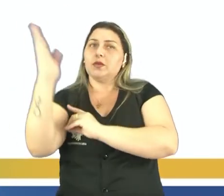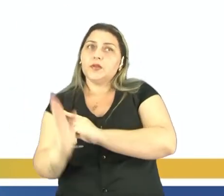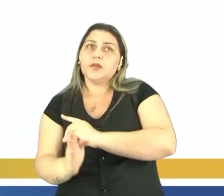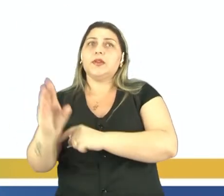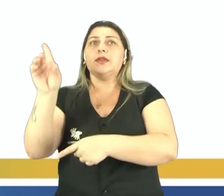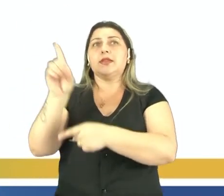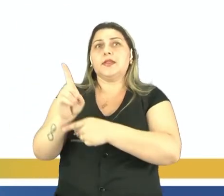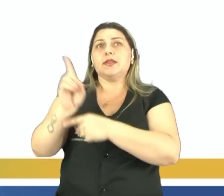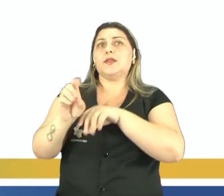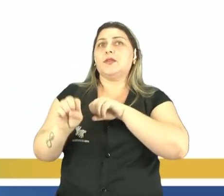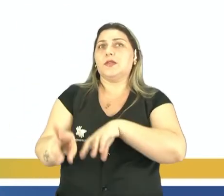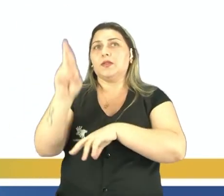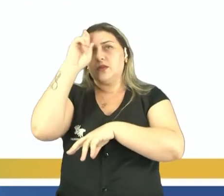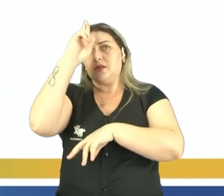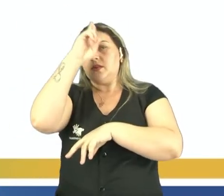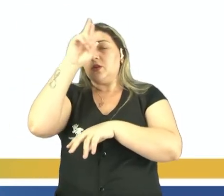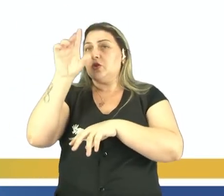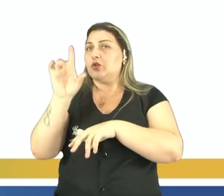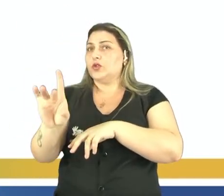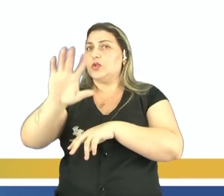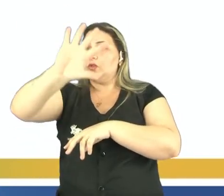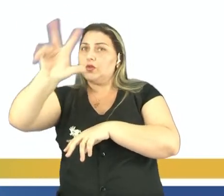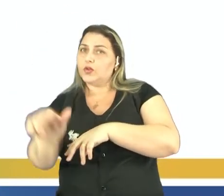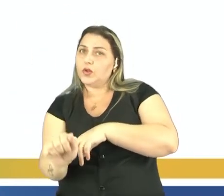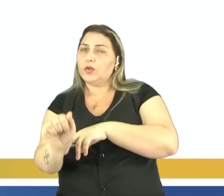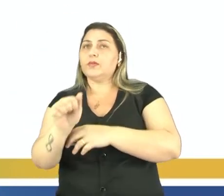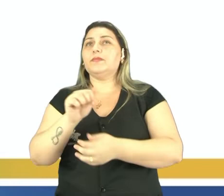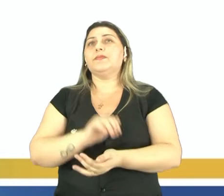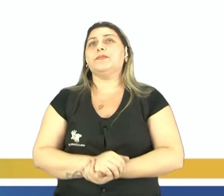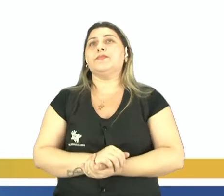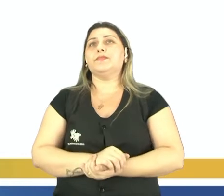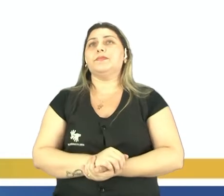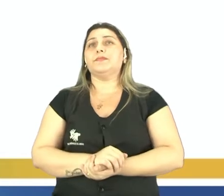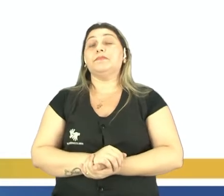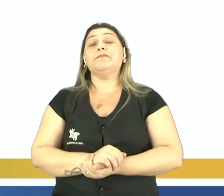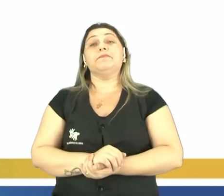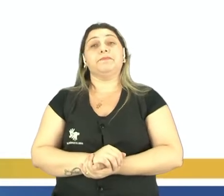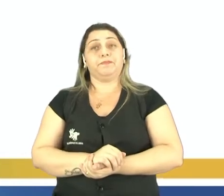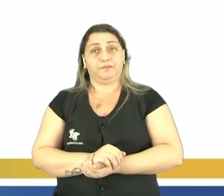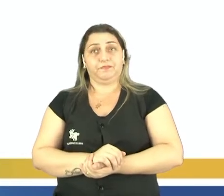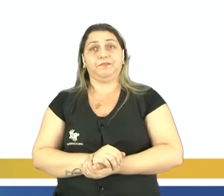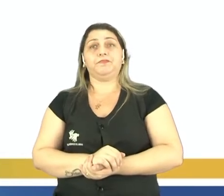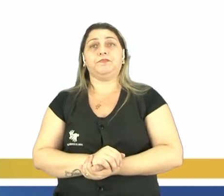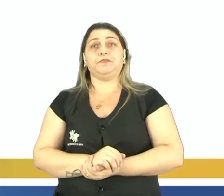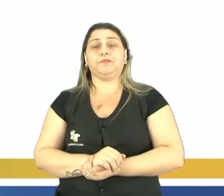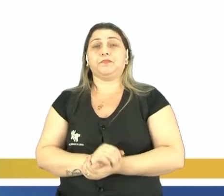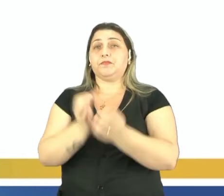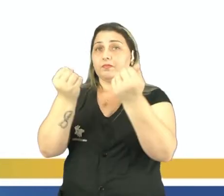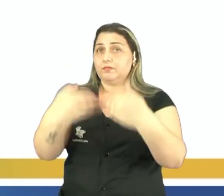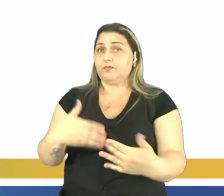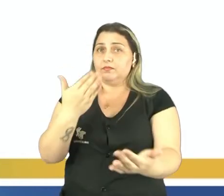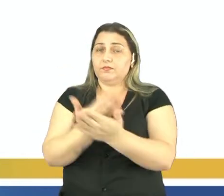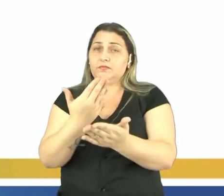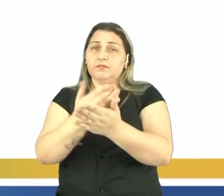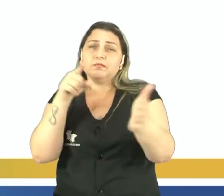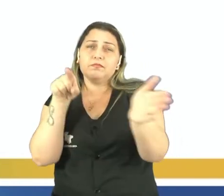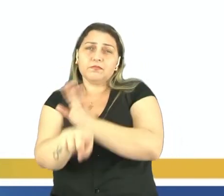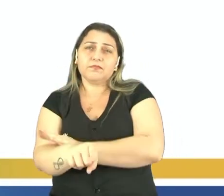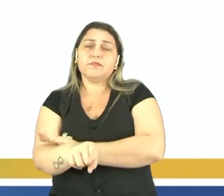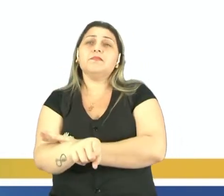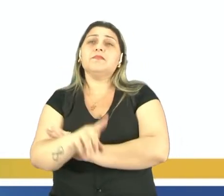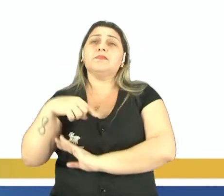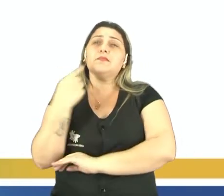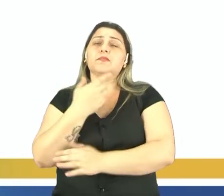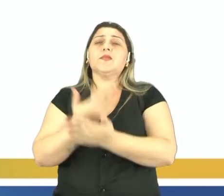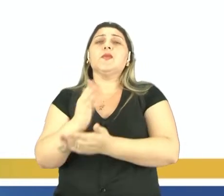indígena O ensino da história africana apenas Então, pessoal, de acordo com essa pergunta, de